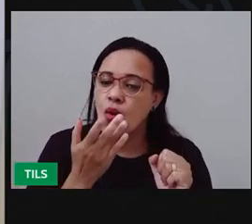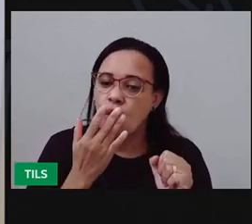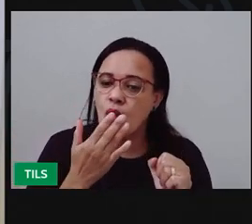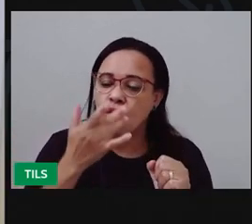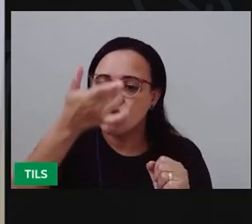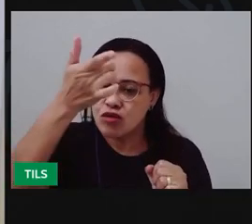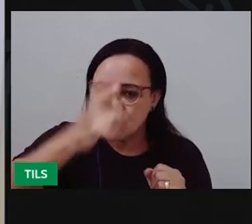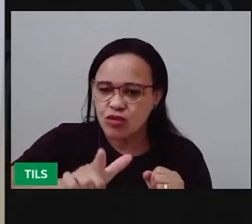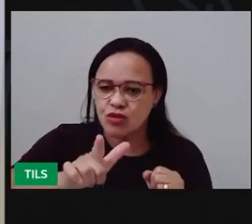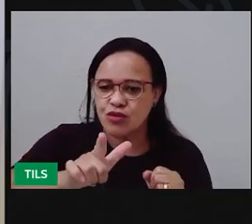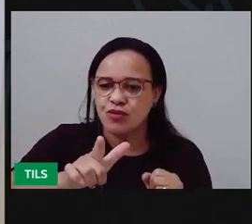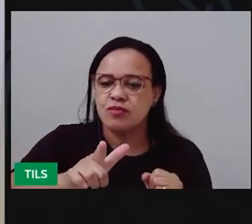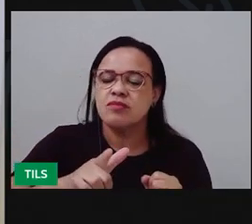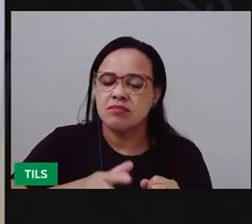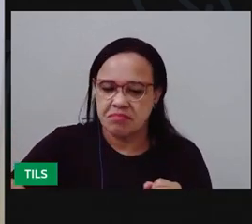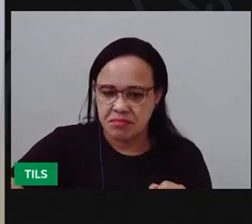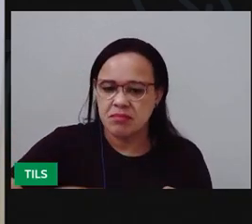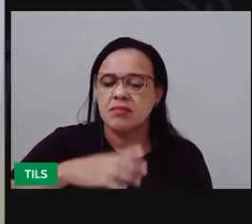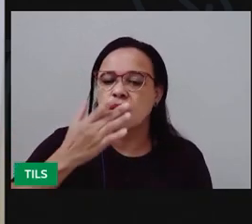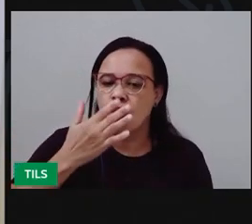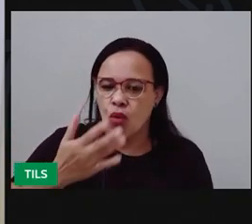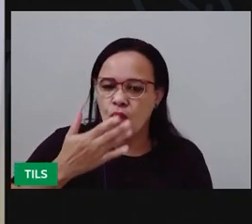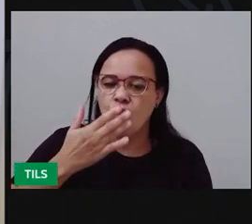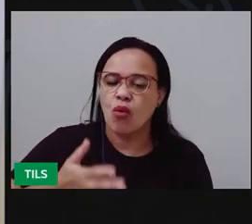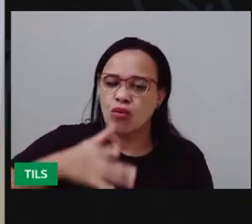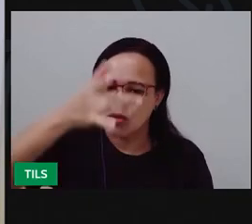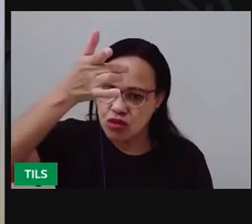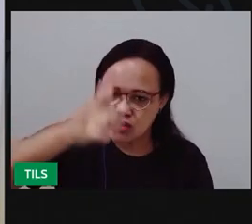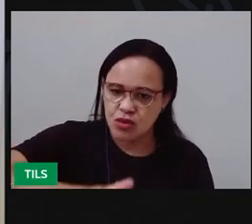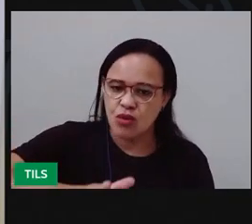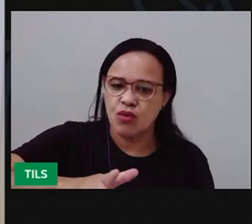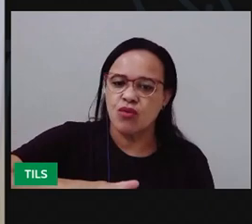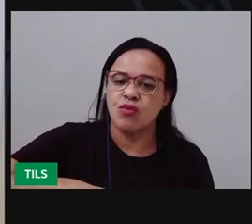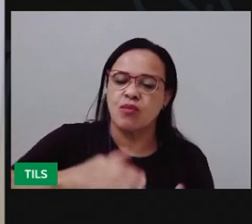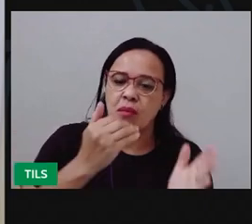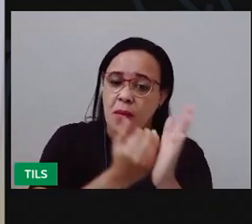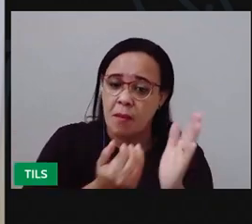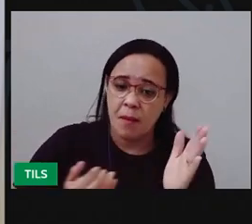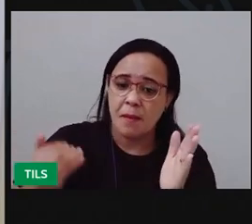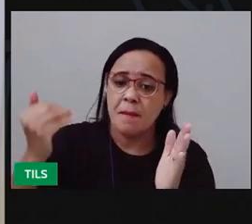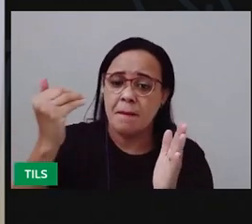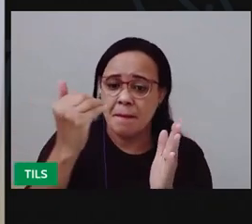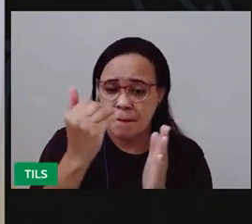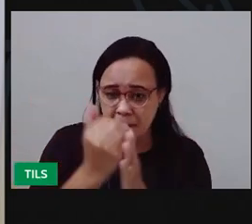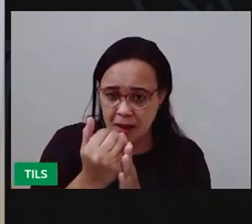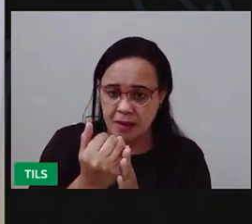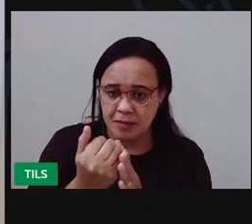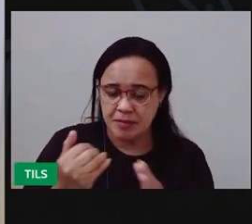Pode passar mais tinta. Pode passar mais